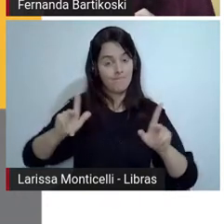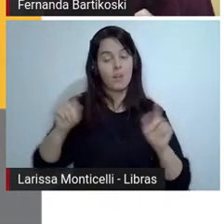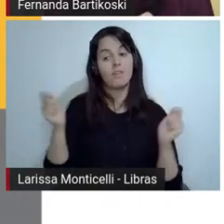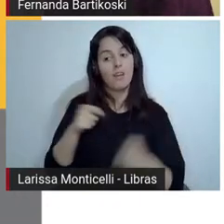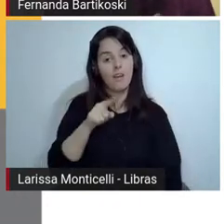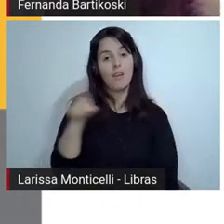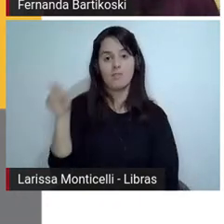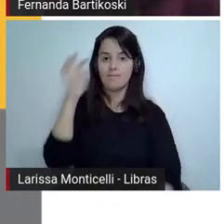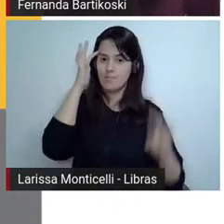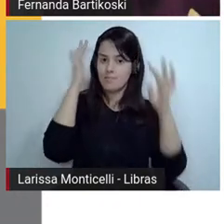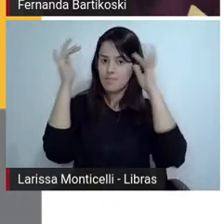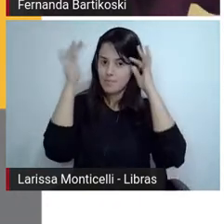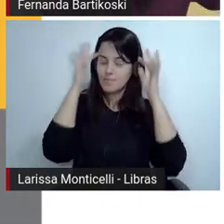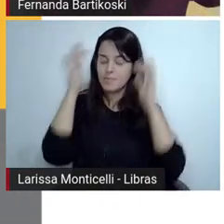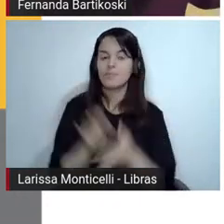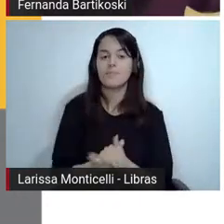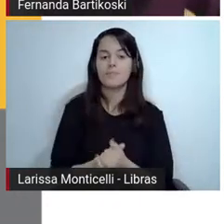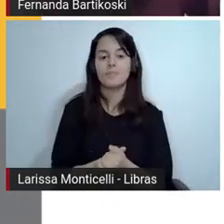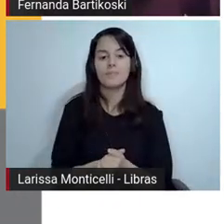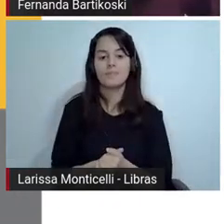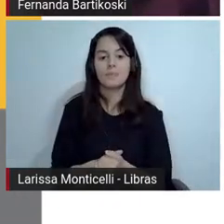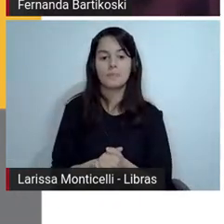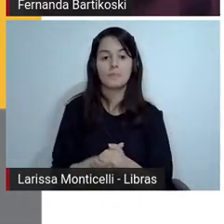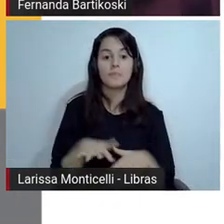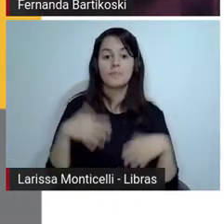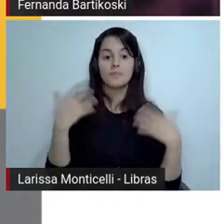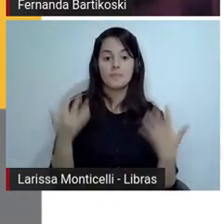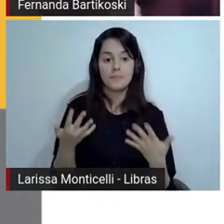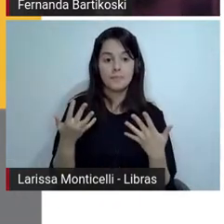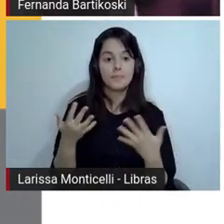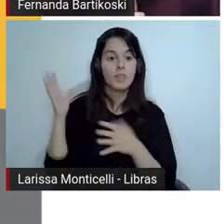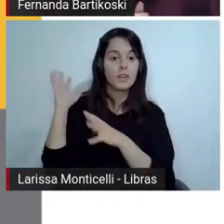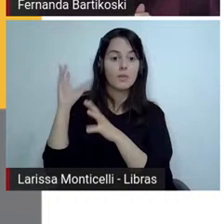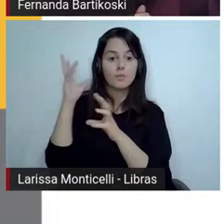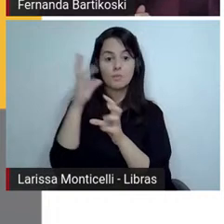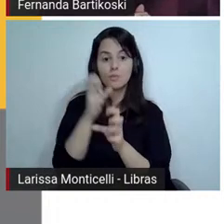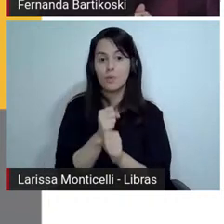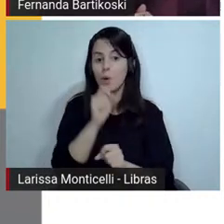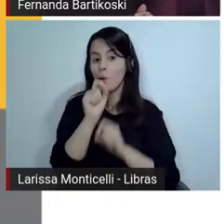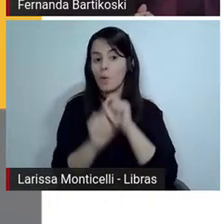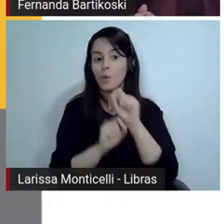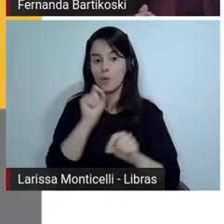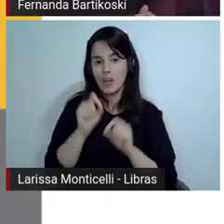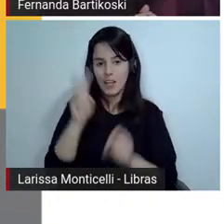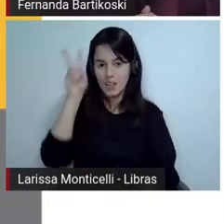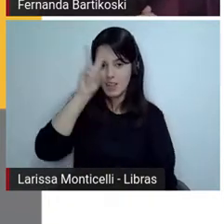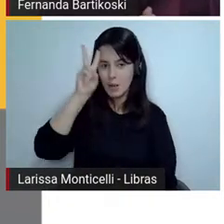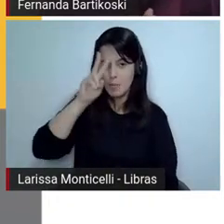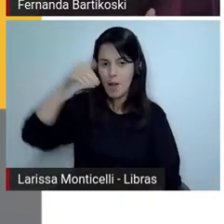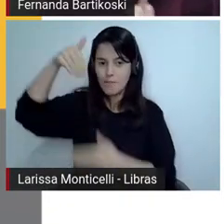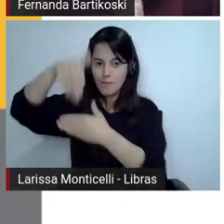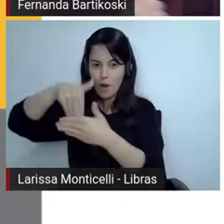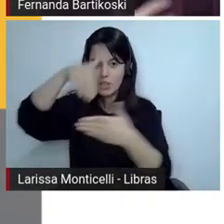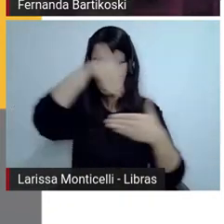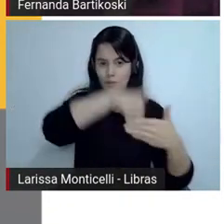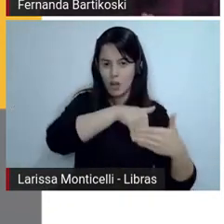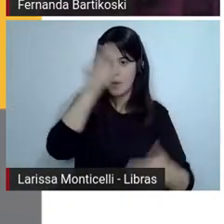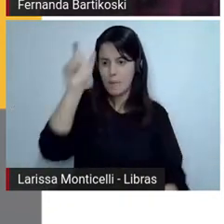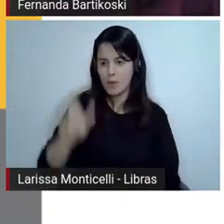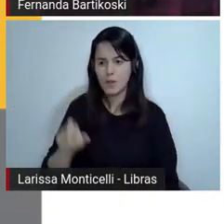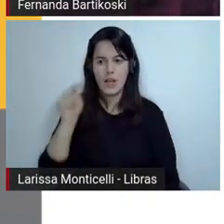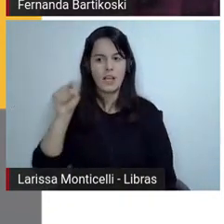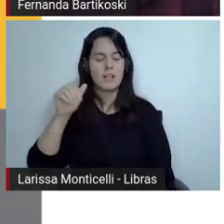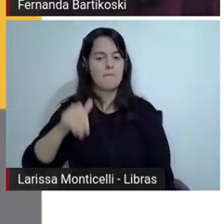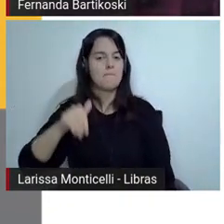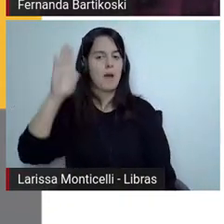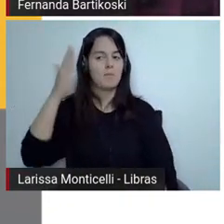e agora a gente pode voltar aquela primeira impressão aquela votação que nós realizamos antes da de conhecermos